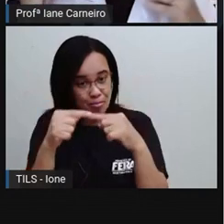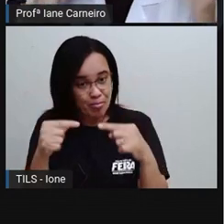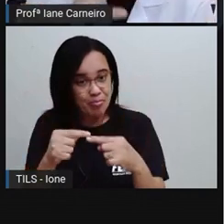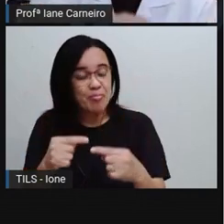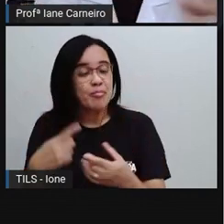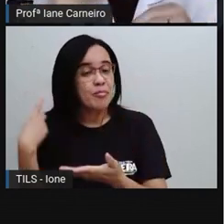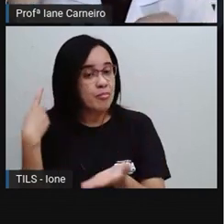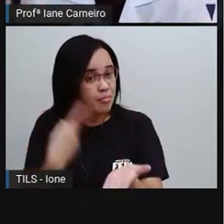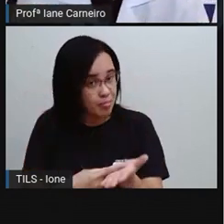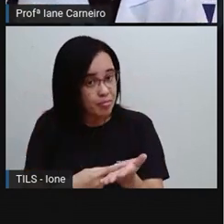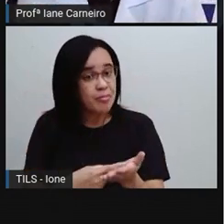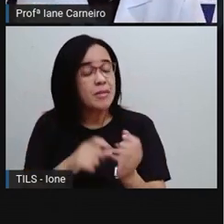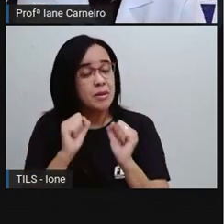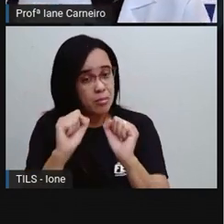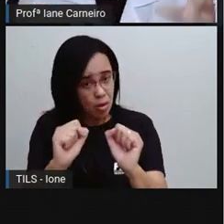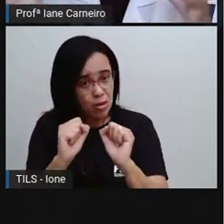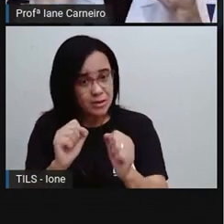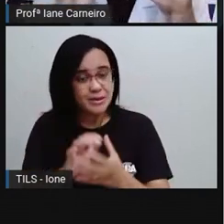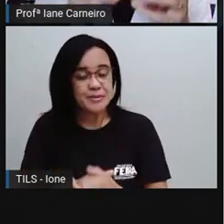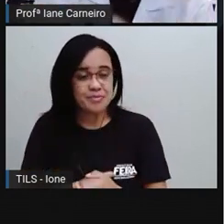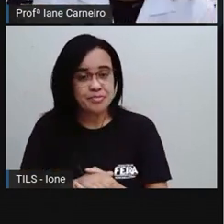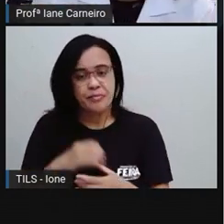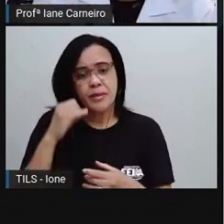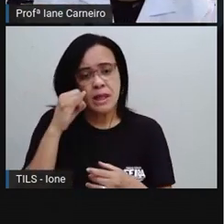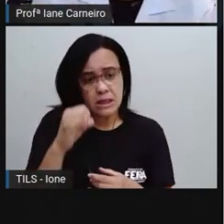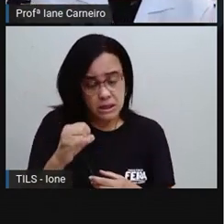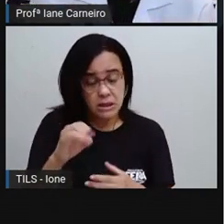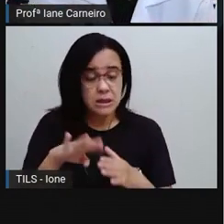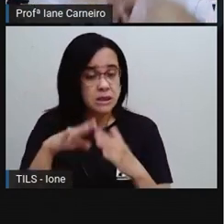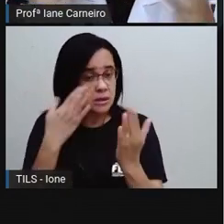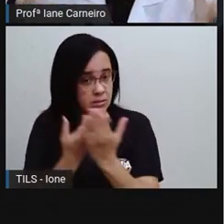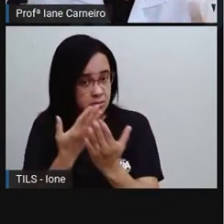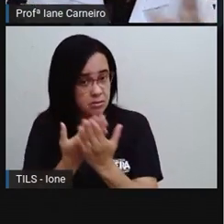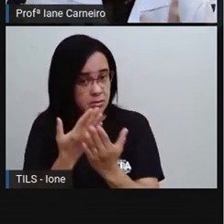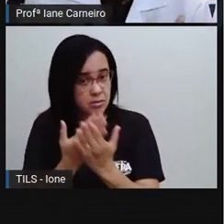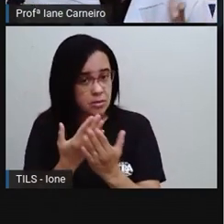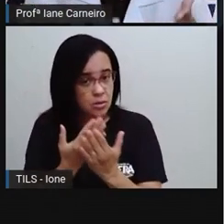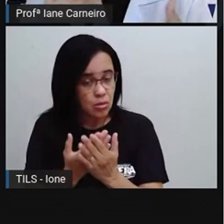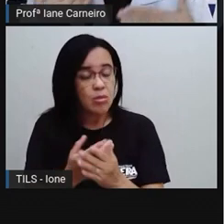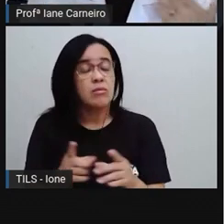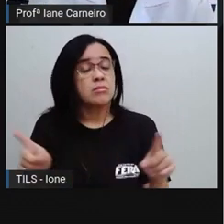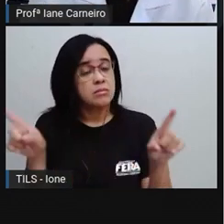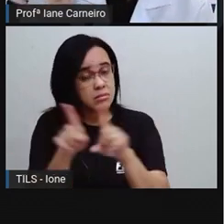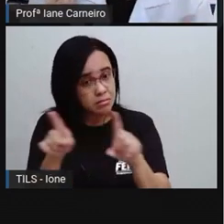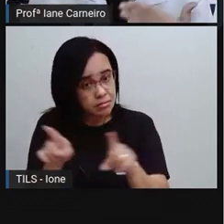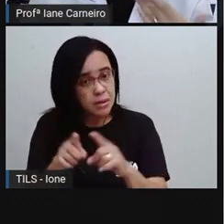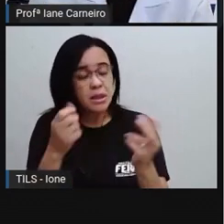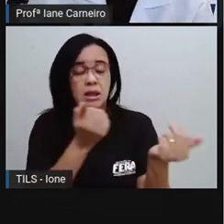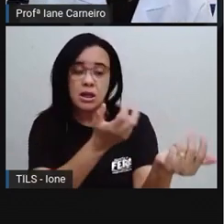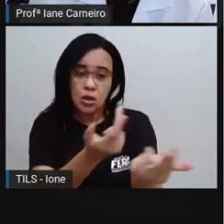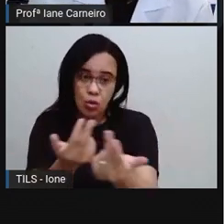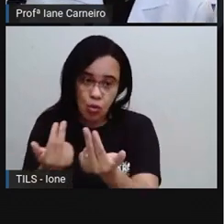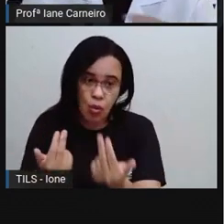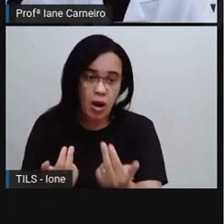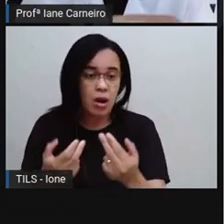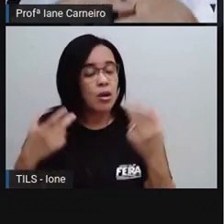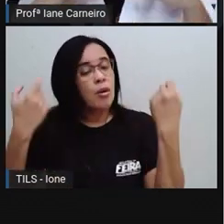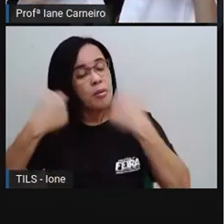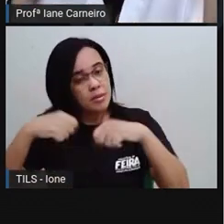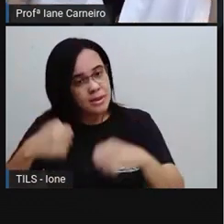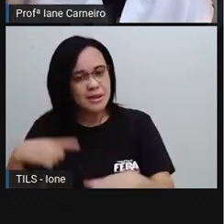está querendo fazer uma coisa e o outro colega não quer, a gente faz um acordo com ele. A mesma coisa aqui, né? O ideal era que o cravo e a rosa